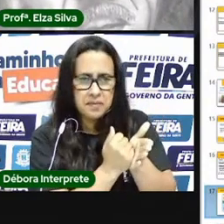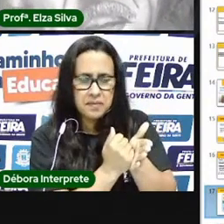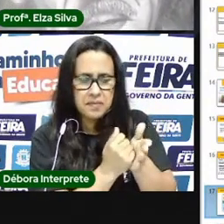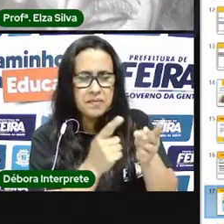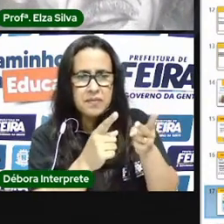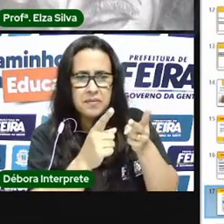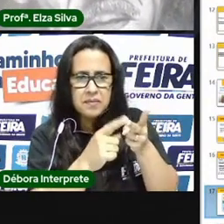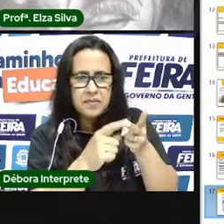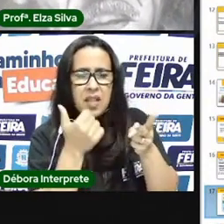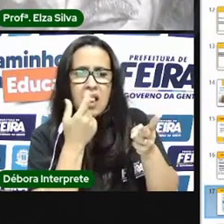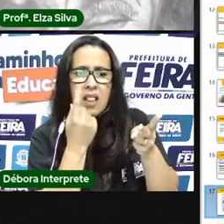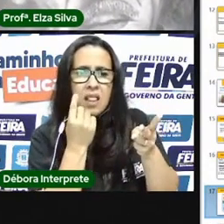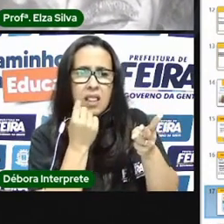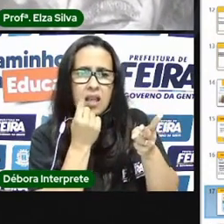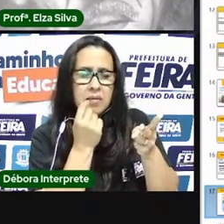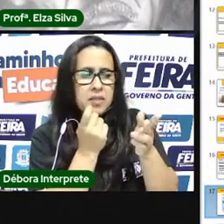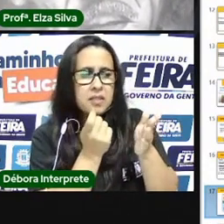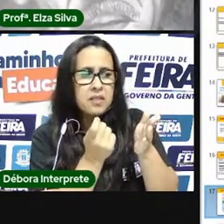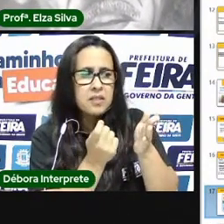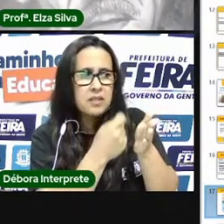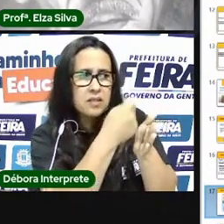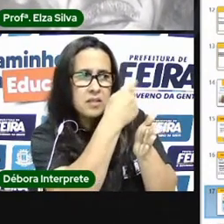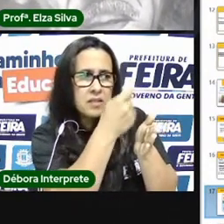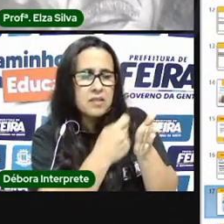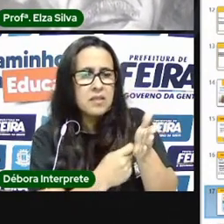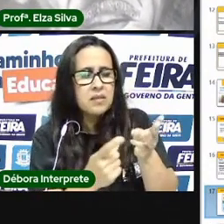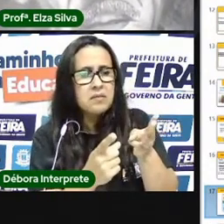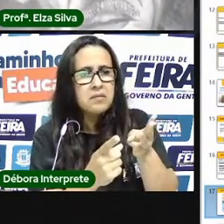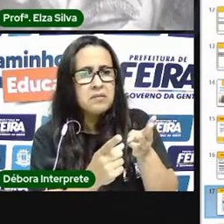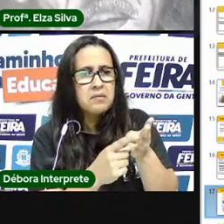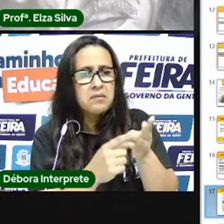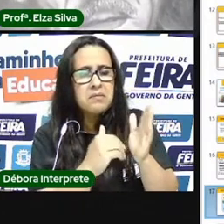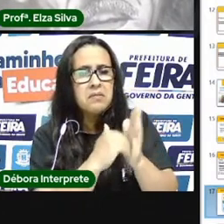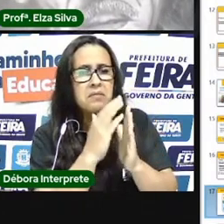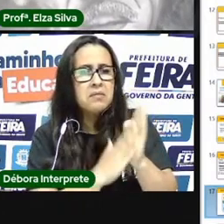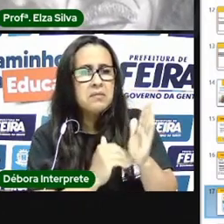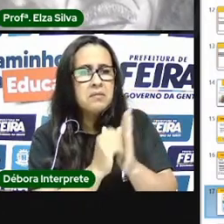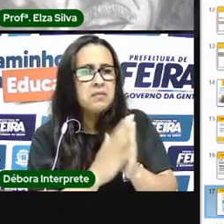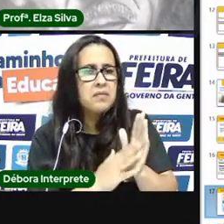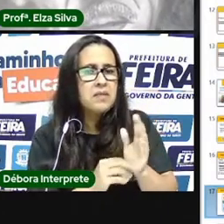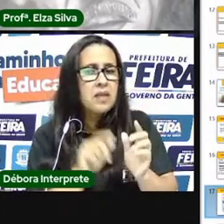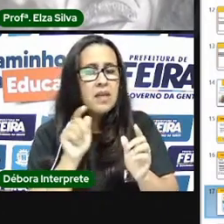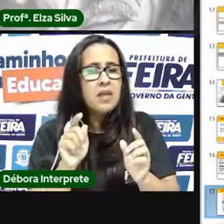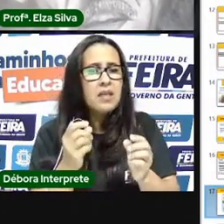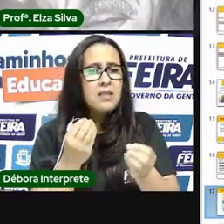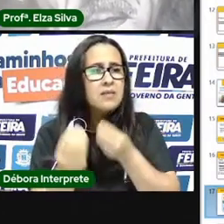um lápis comum parecido com esses que vocês utilizam para fazer as tarefas